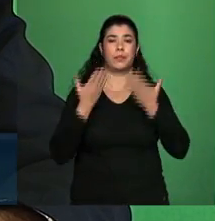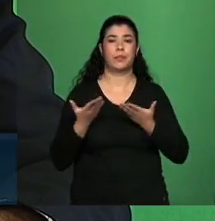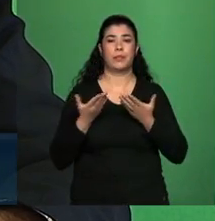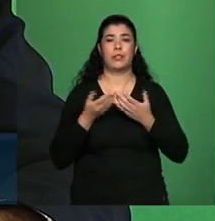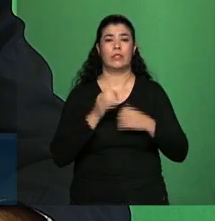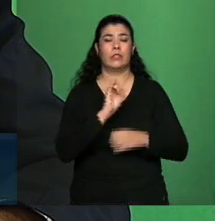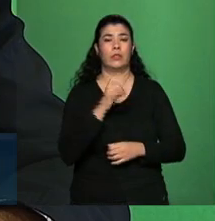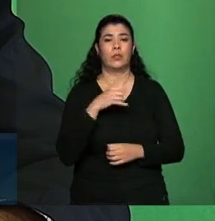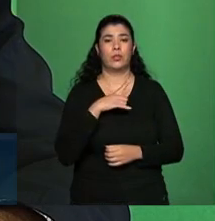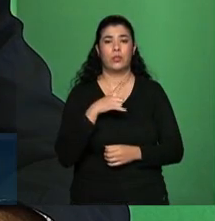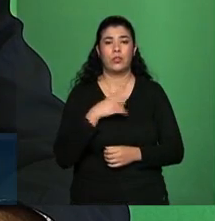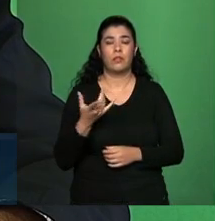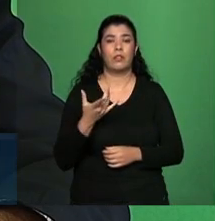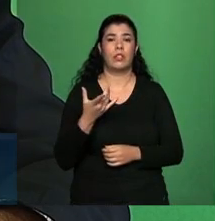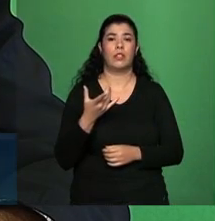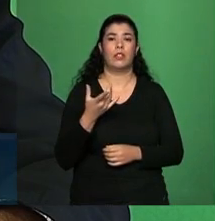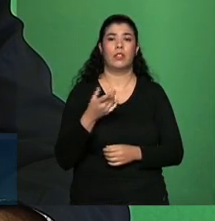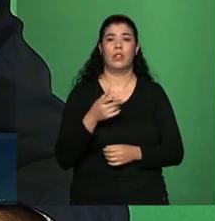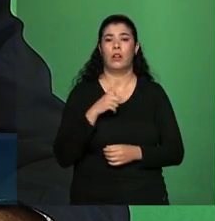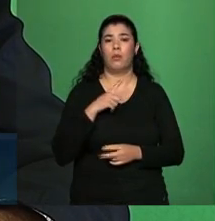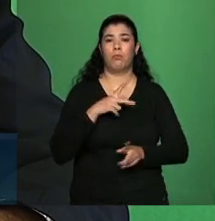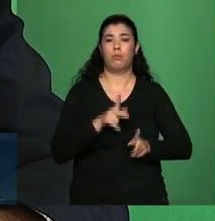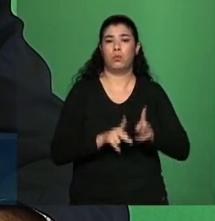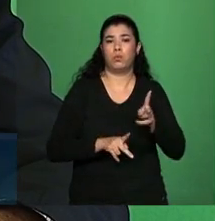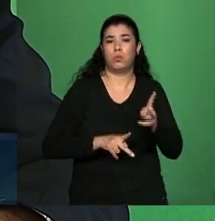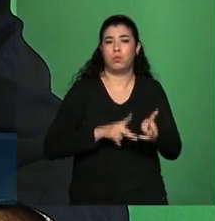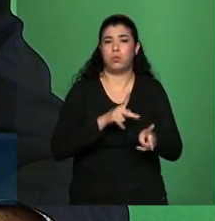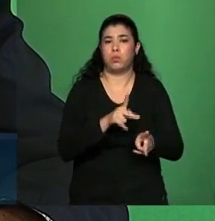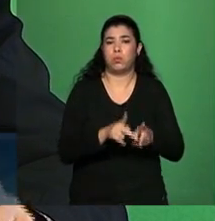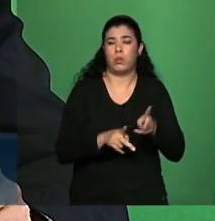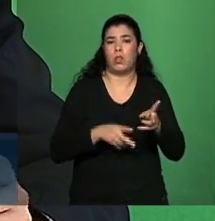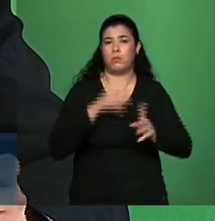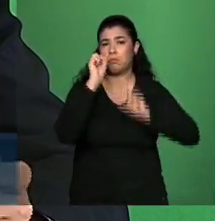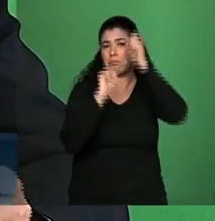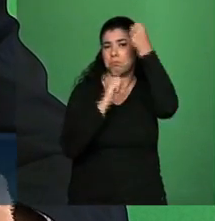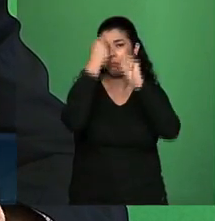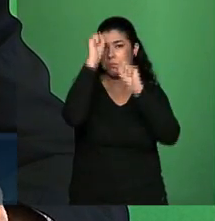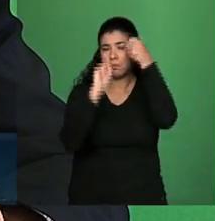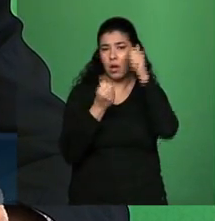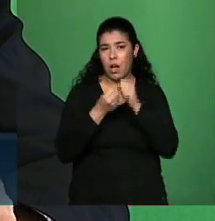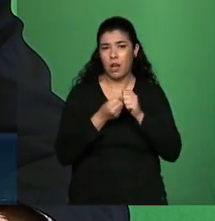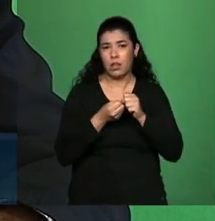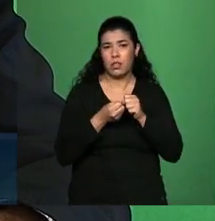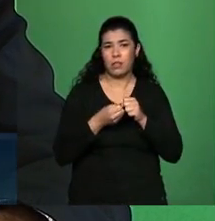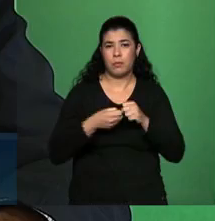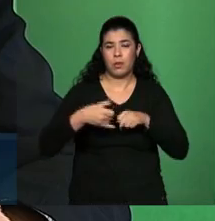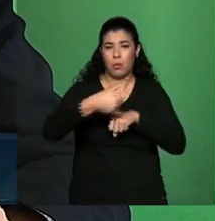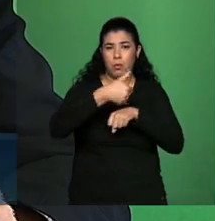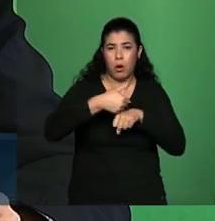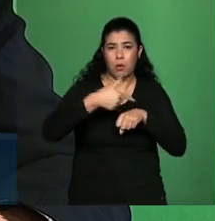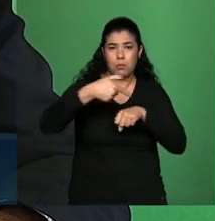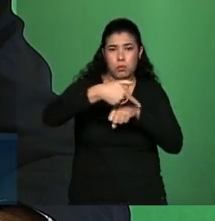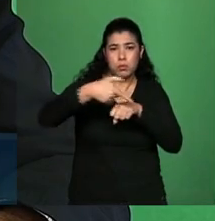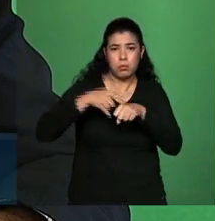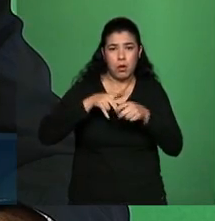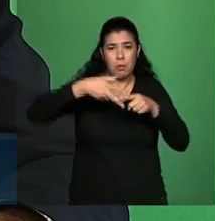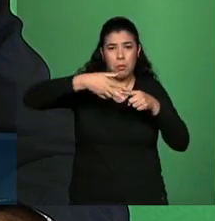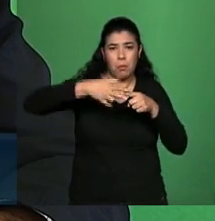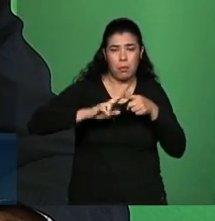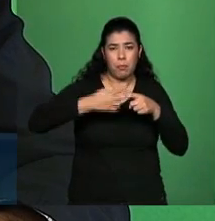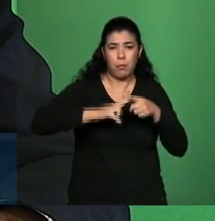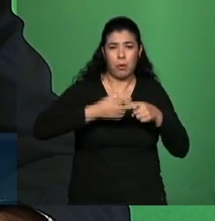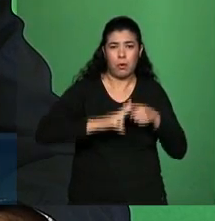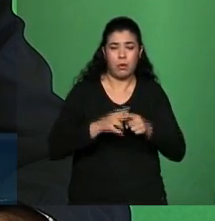botando óleo numa máquina para ela rodar melhor apertando alguns parafusos medindo tudo para